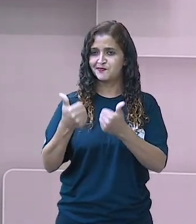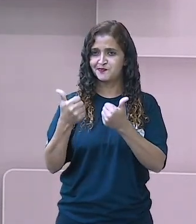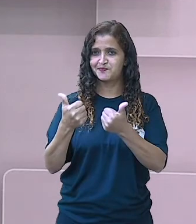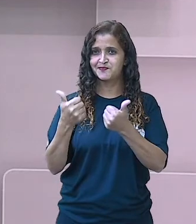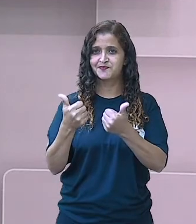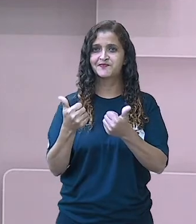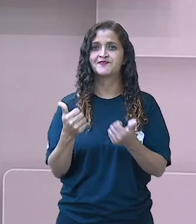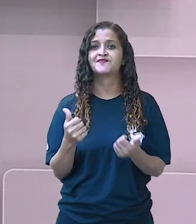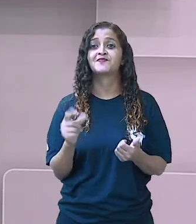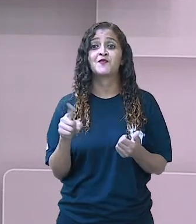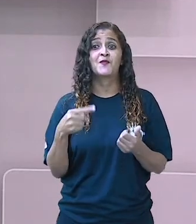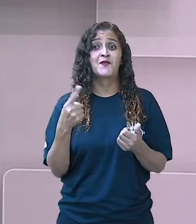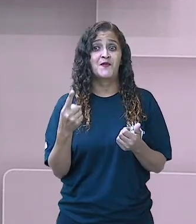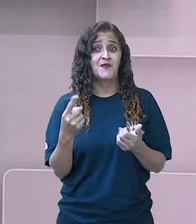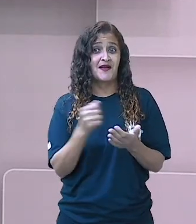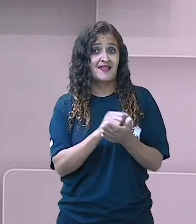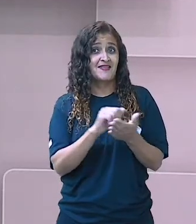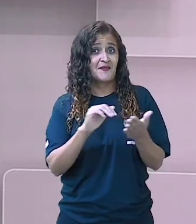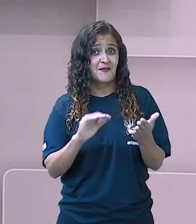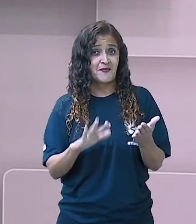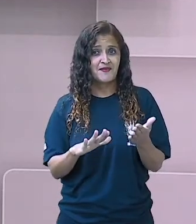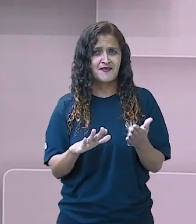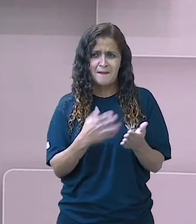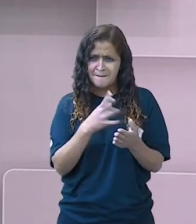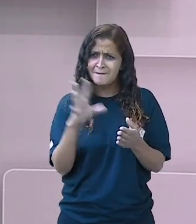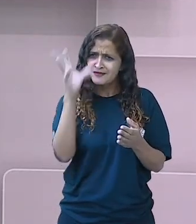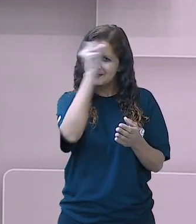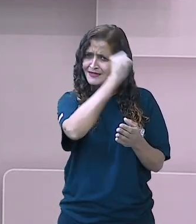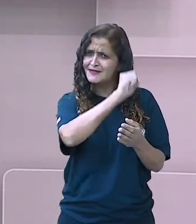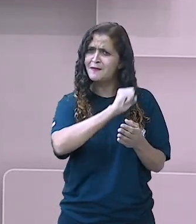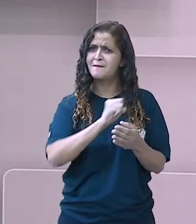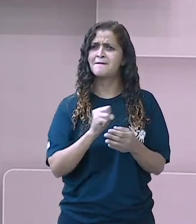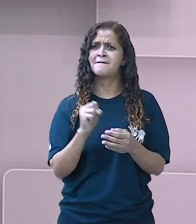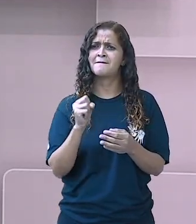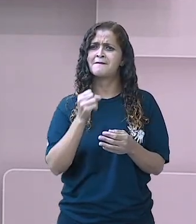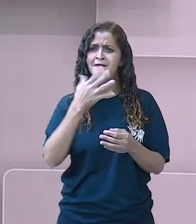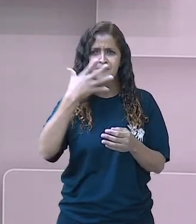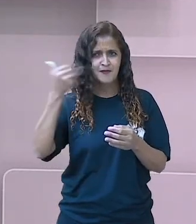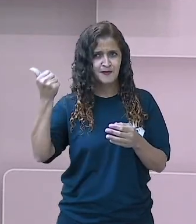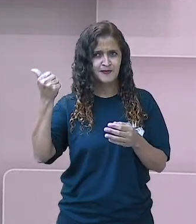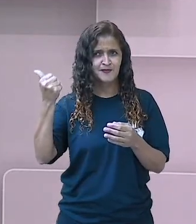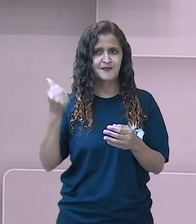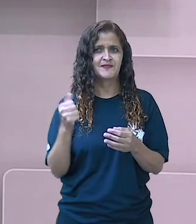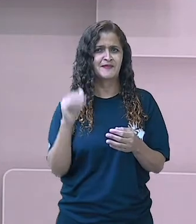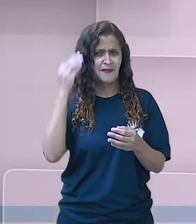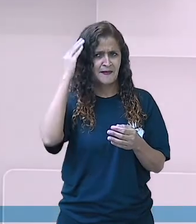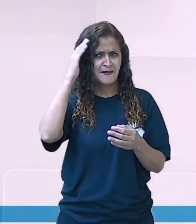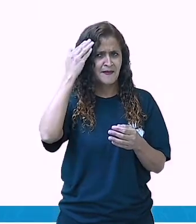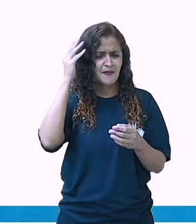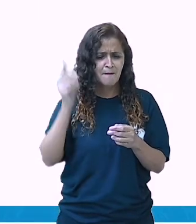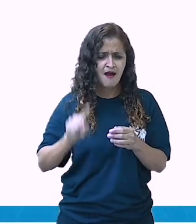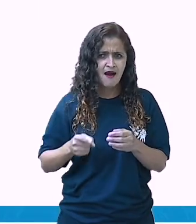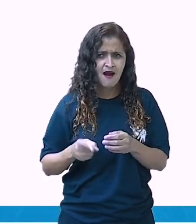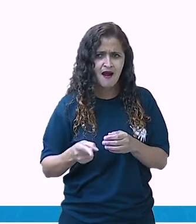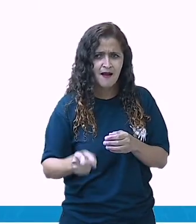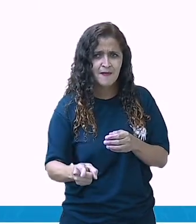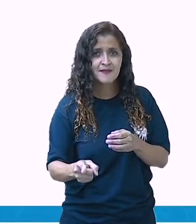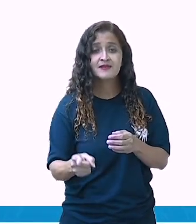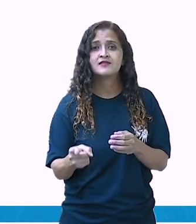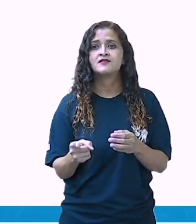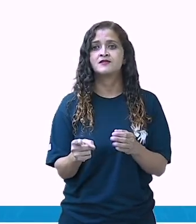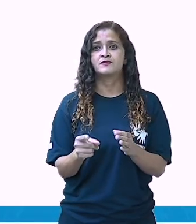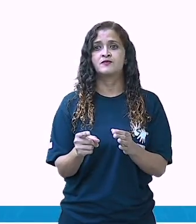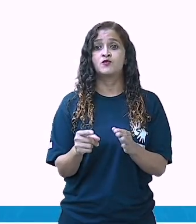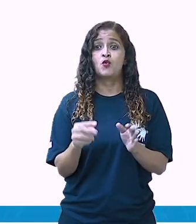Agora a gente vai fazer mais atividades para poder consolidar essa interpretação de texto. Retire do texto.